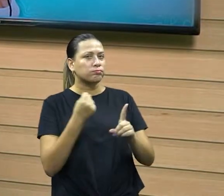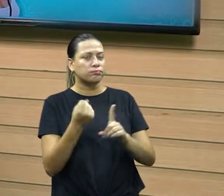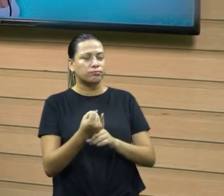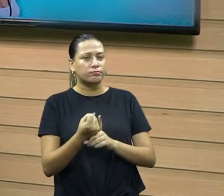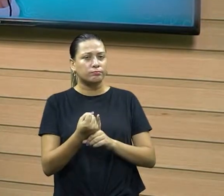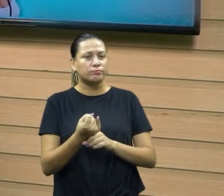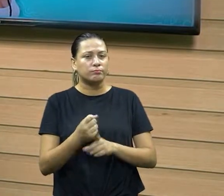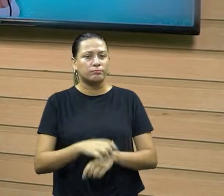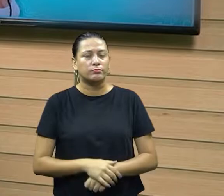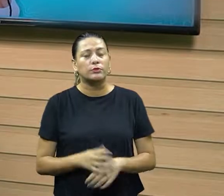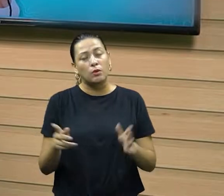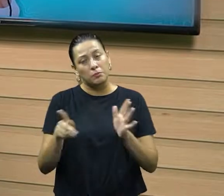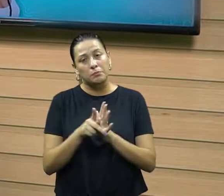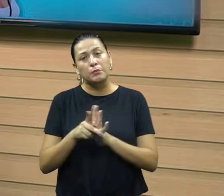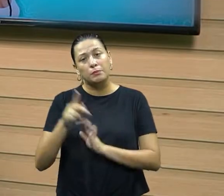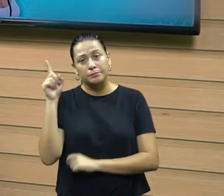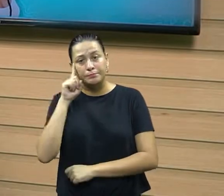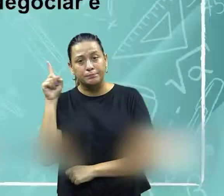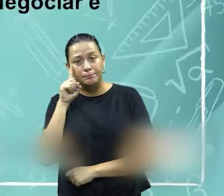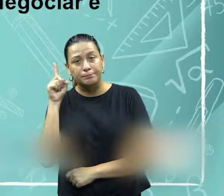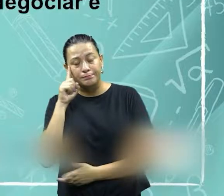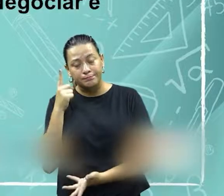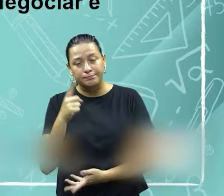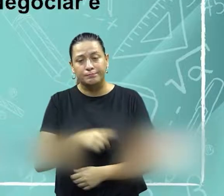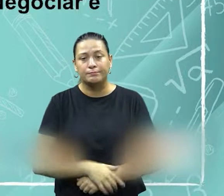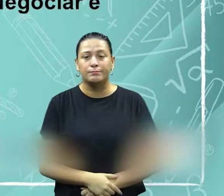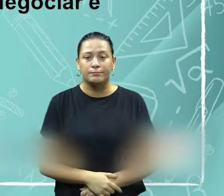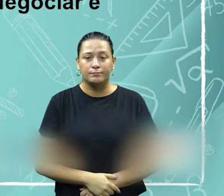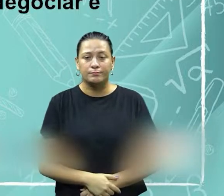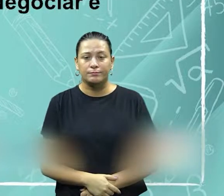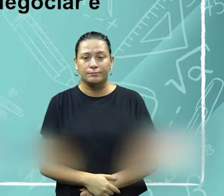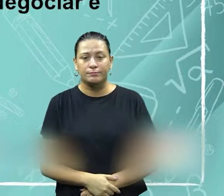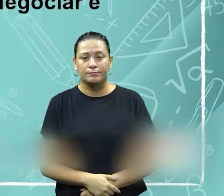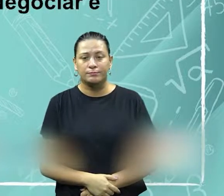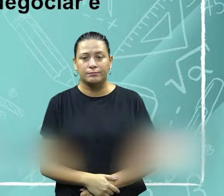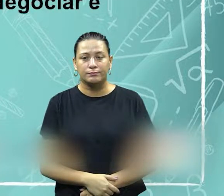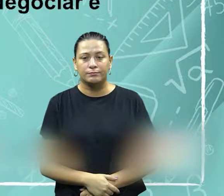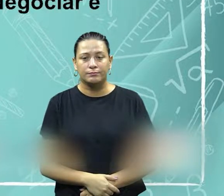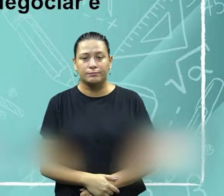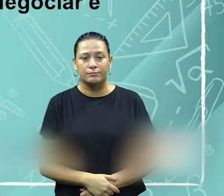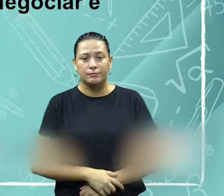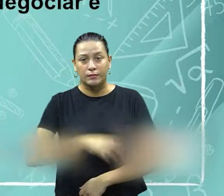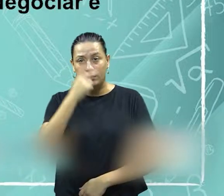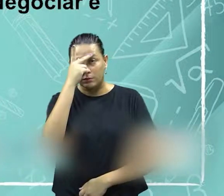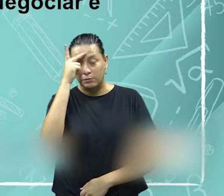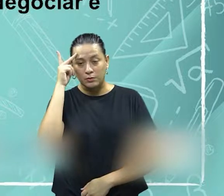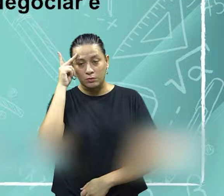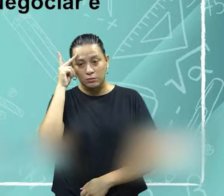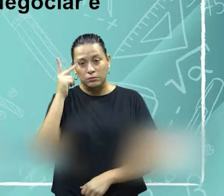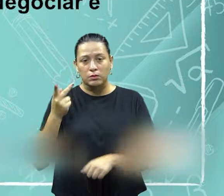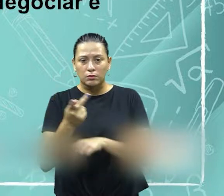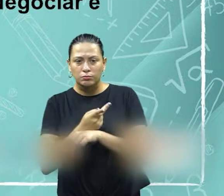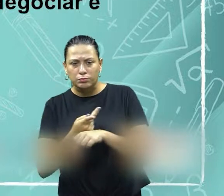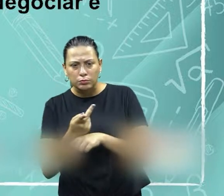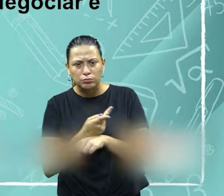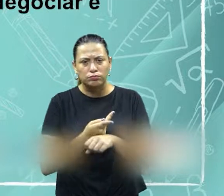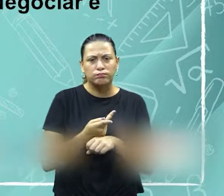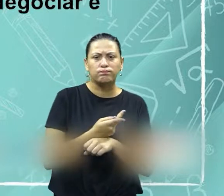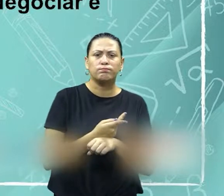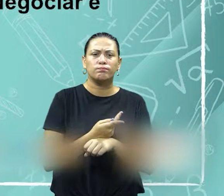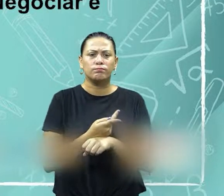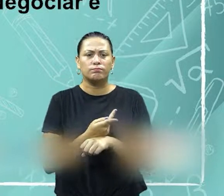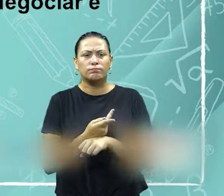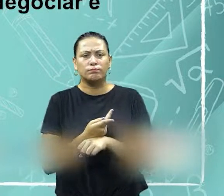que ela faz parte do nosso cotidiano, né. Justamente, então ela diz que é um ato social e que as pessoas procuram resolver um